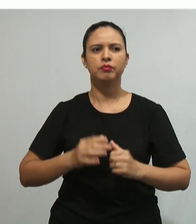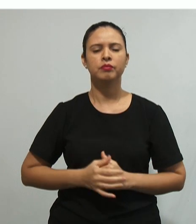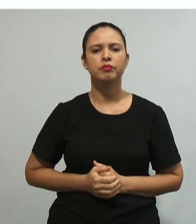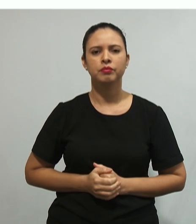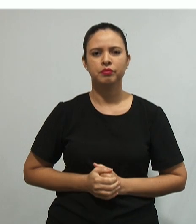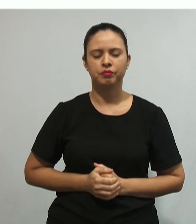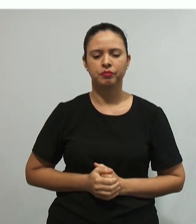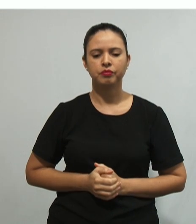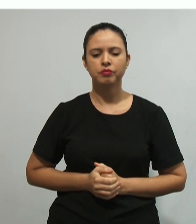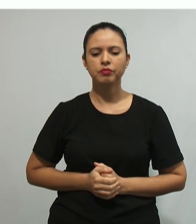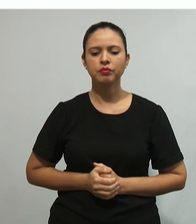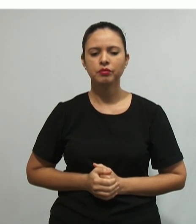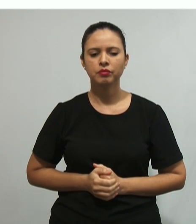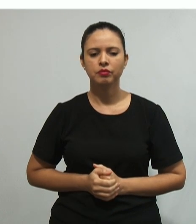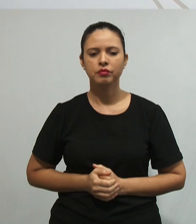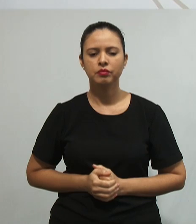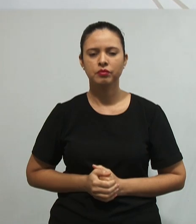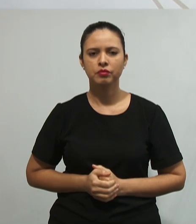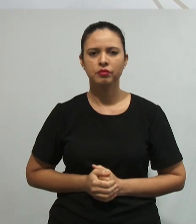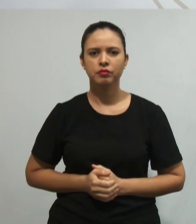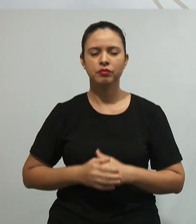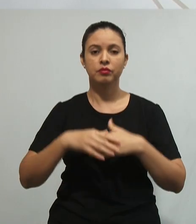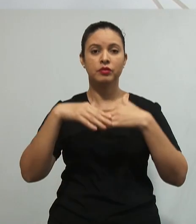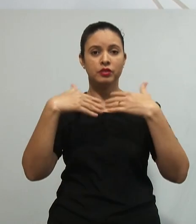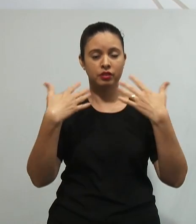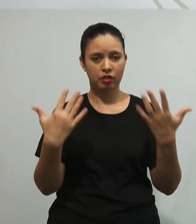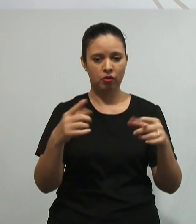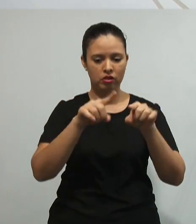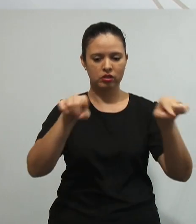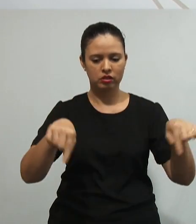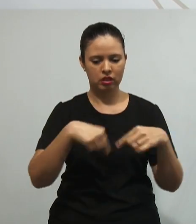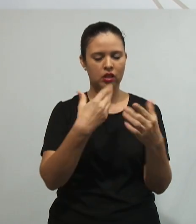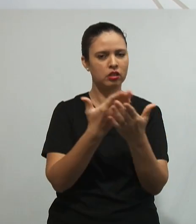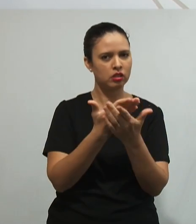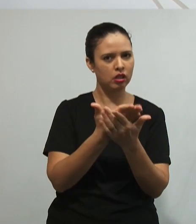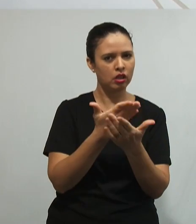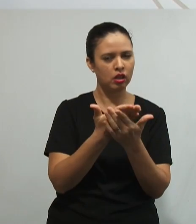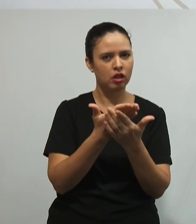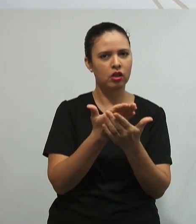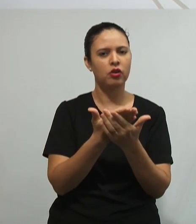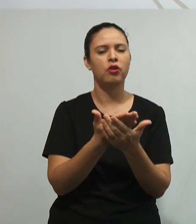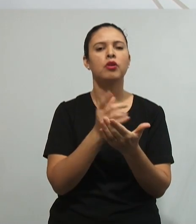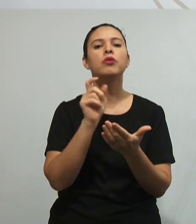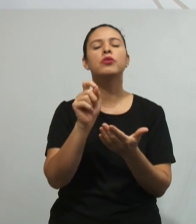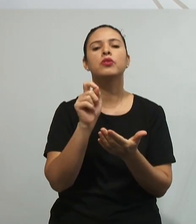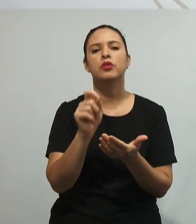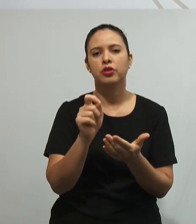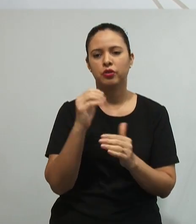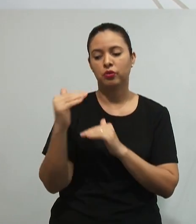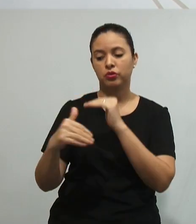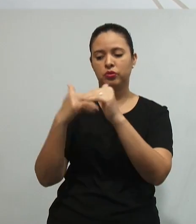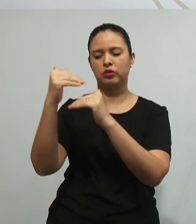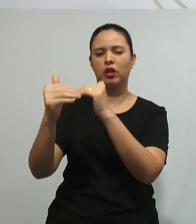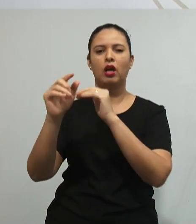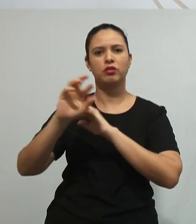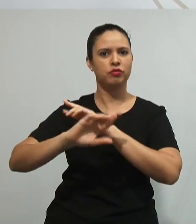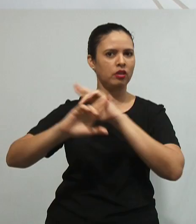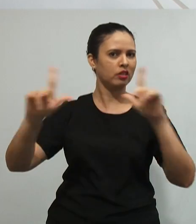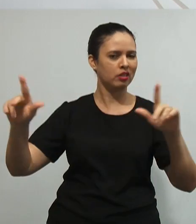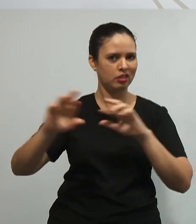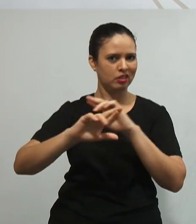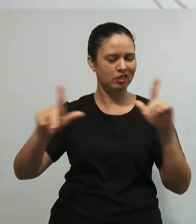E, então, né, se a sala de aula construtivista é tão diferente, né, de uma sala de aula tradicional,